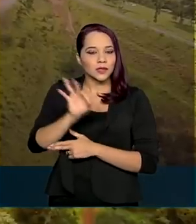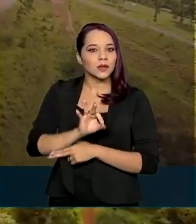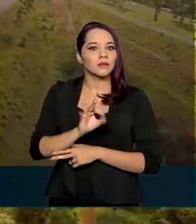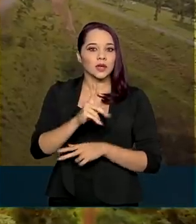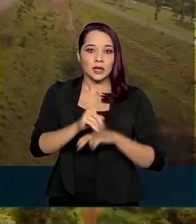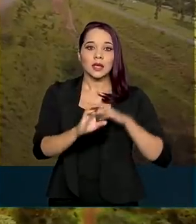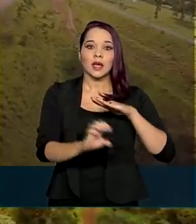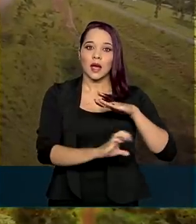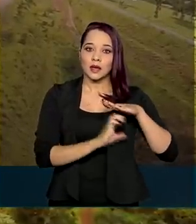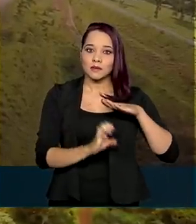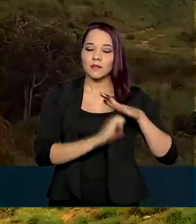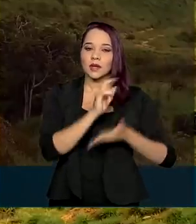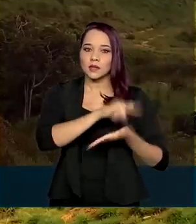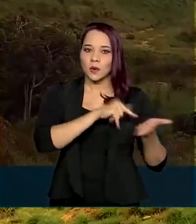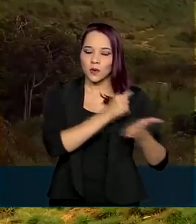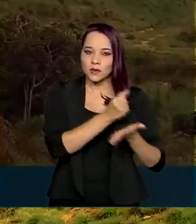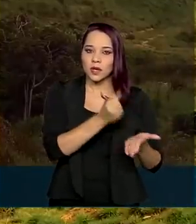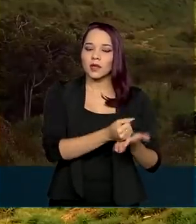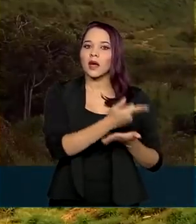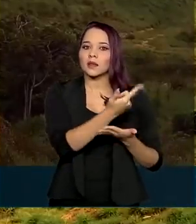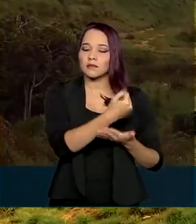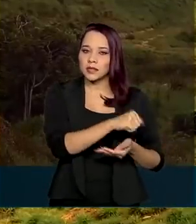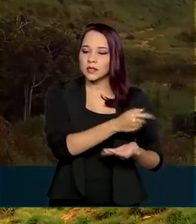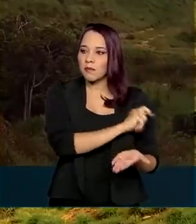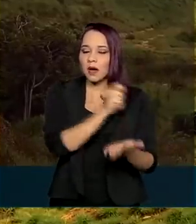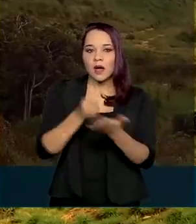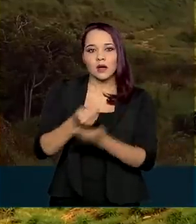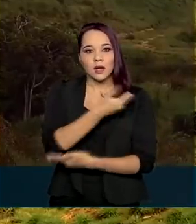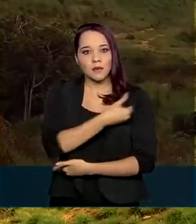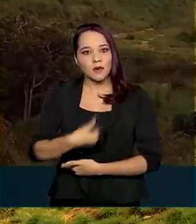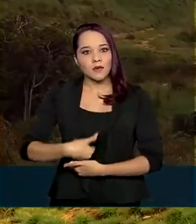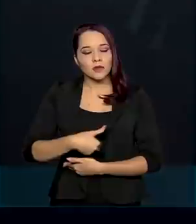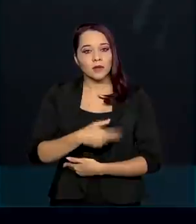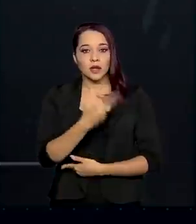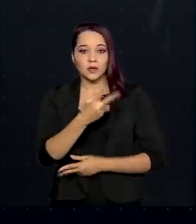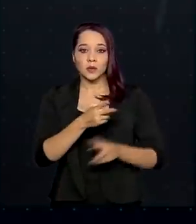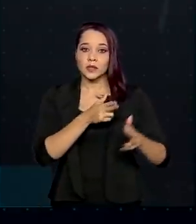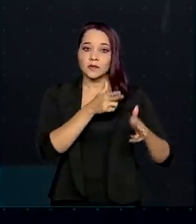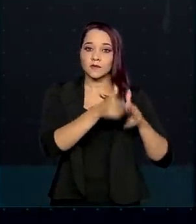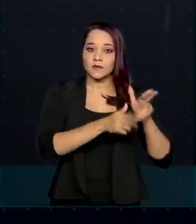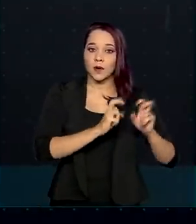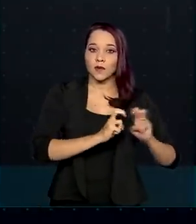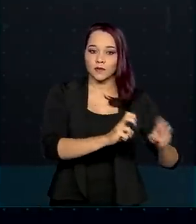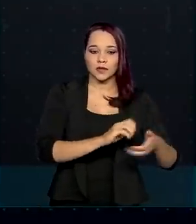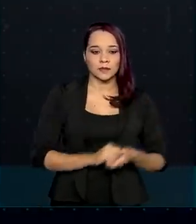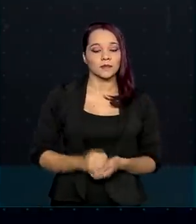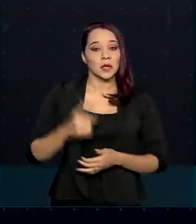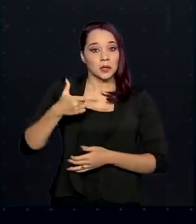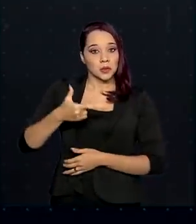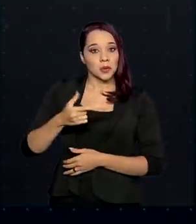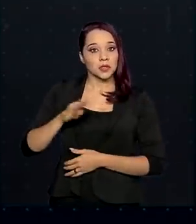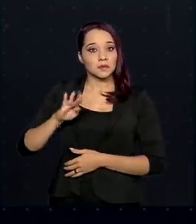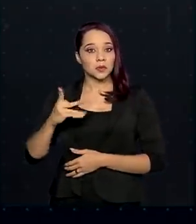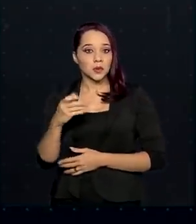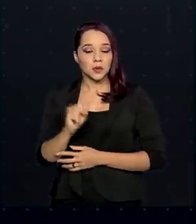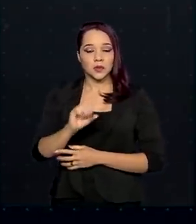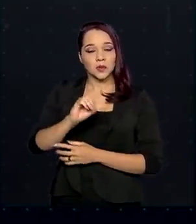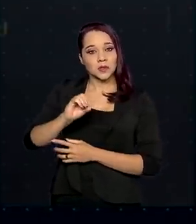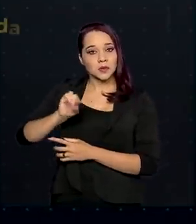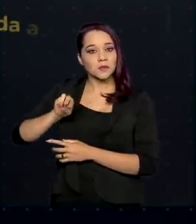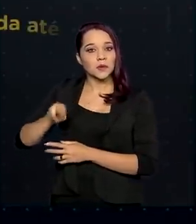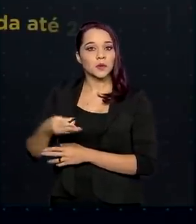empresa de logística contratada deve ao governo pelas duas ferrovias. São R$ 2,8 bilhões